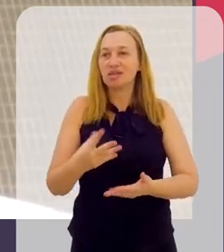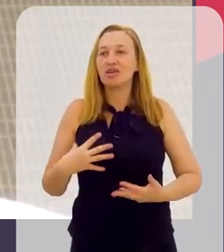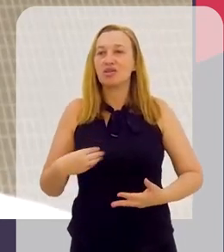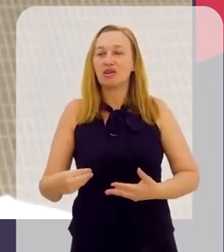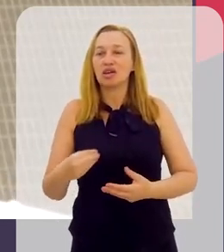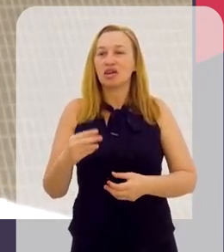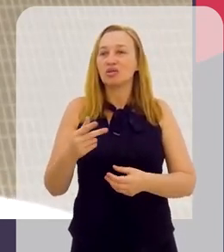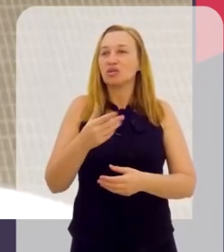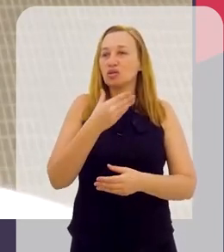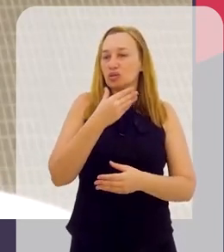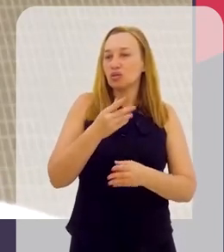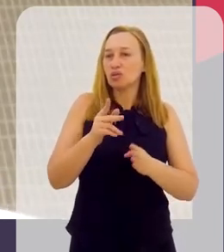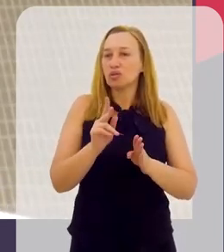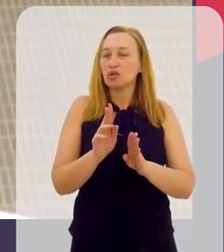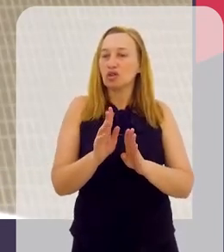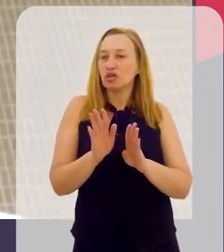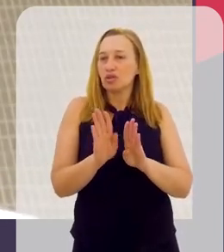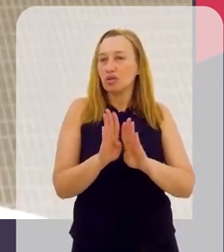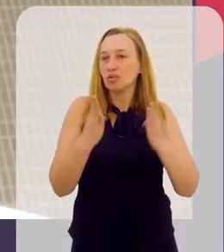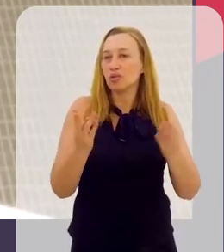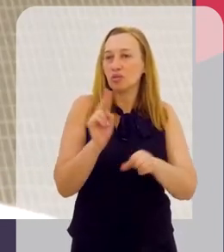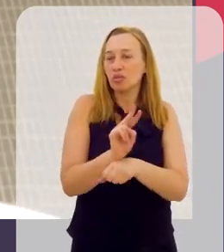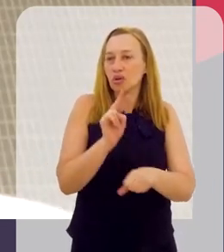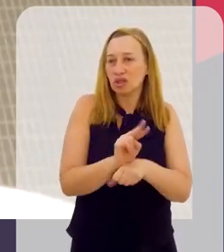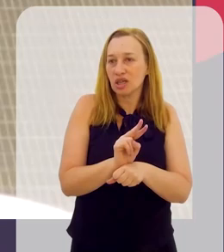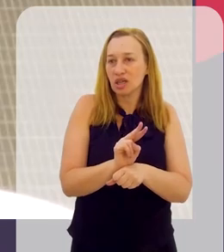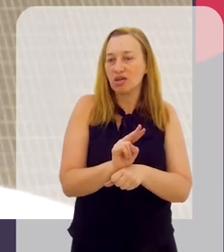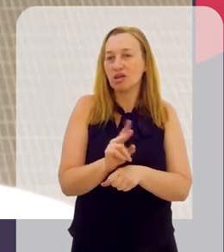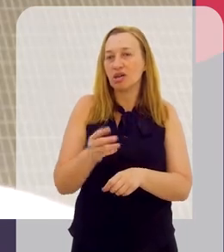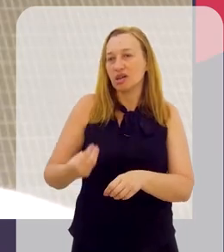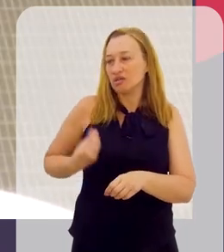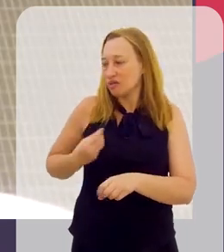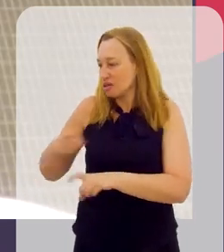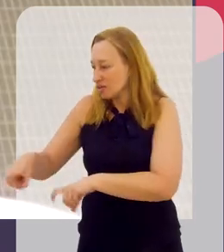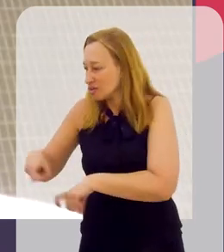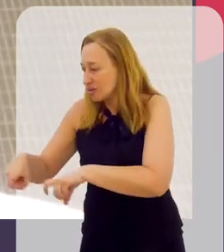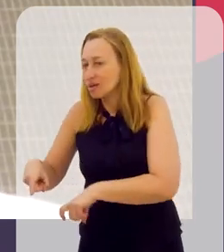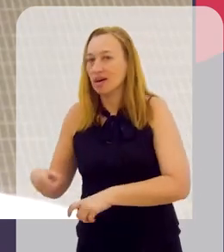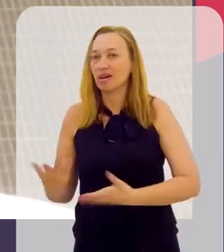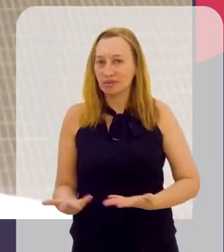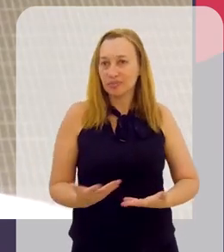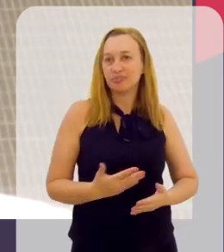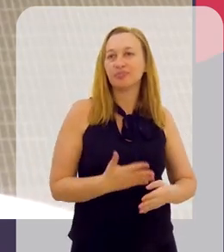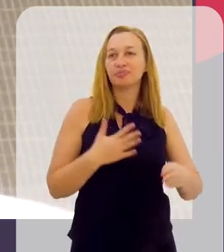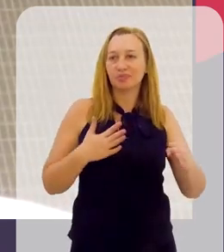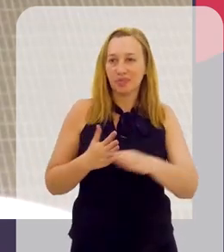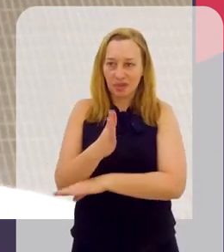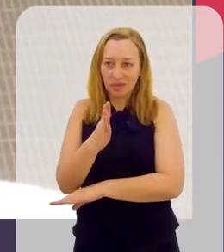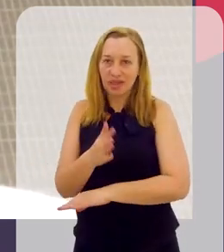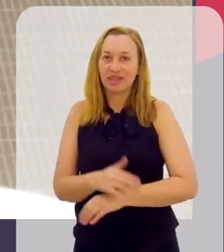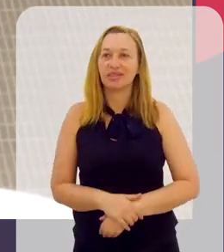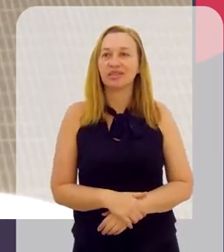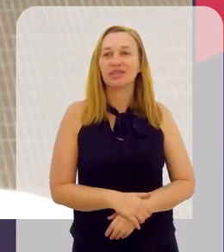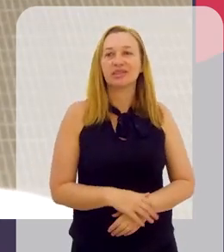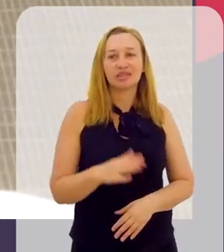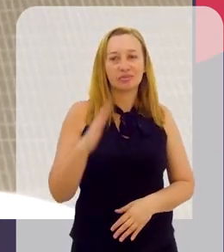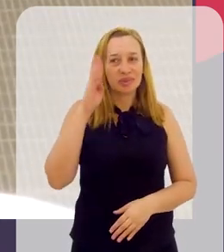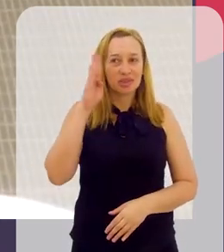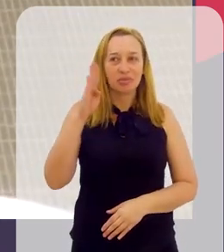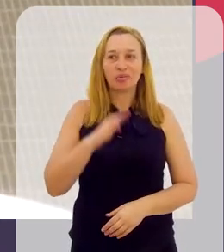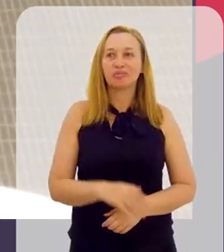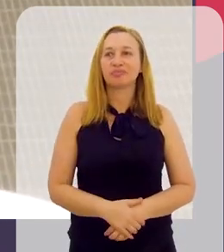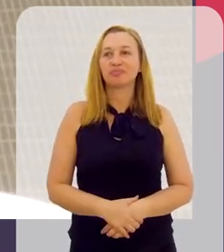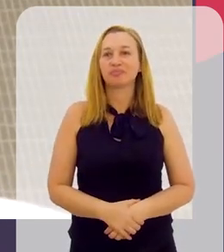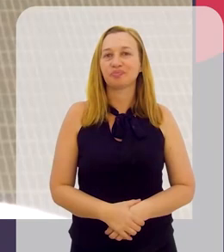sendo filho de porteiro com dona de casa. Mesmo sendo da zona rural da minha cidade. E ultrapassar essas barreiras. Que é